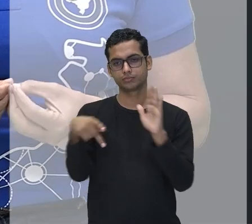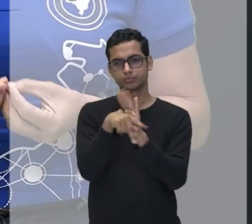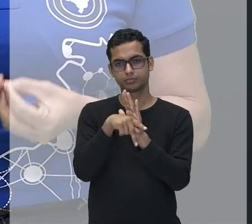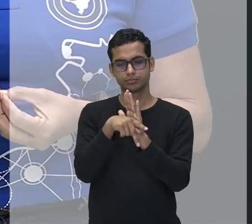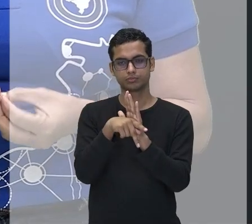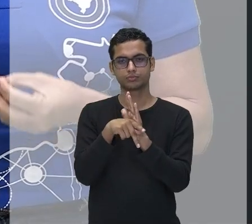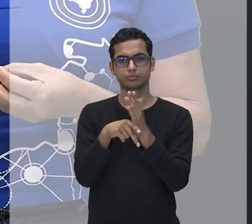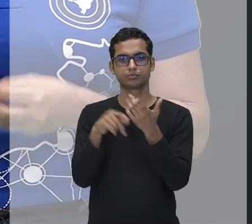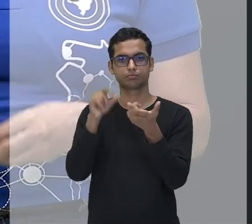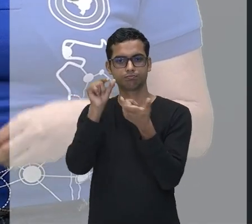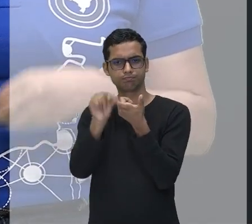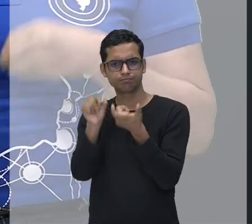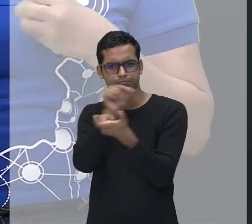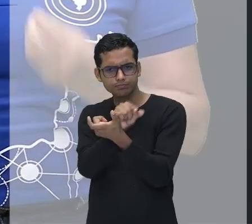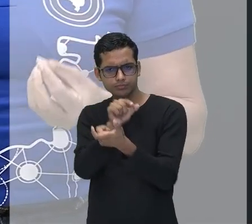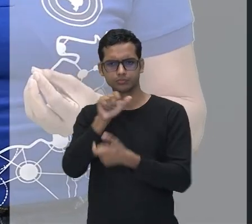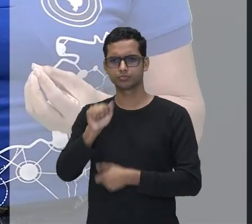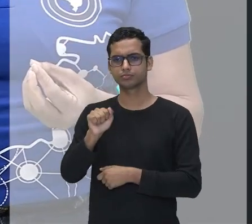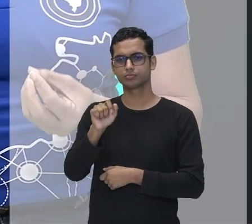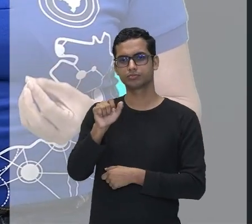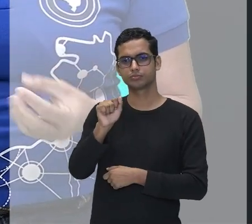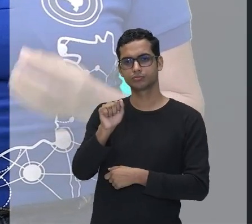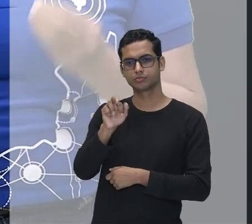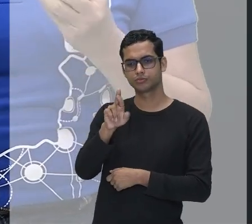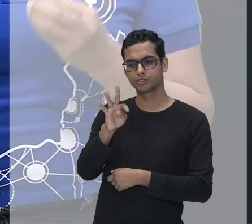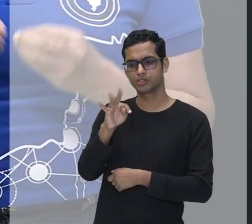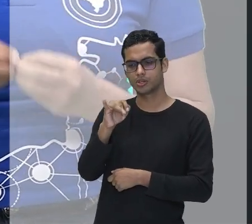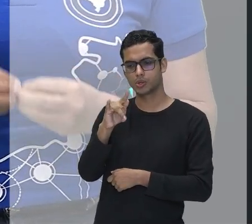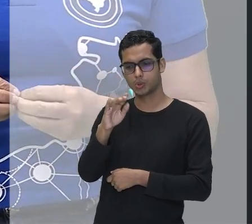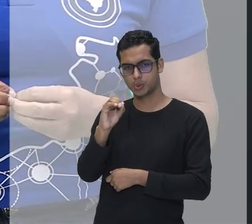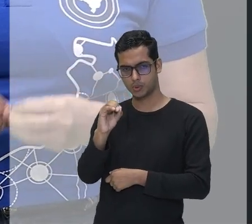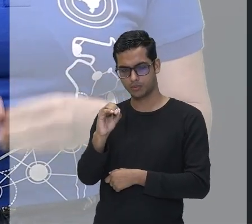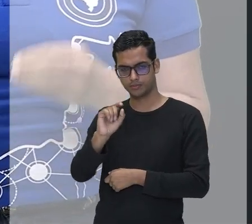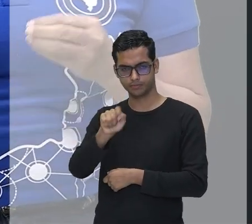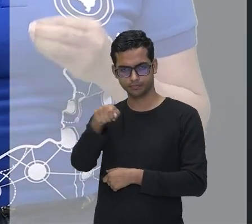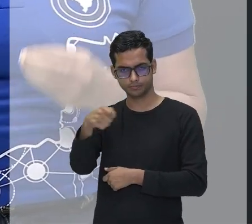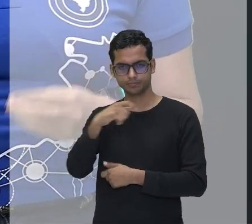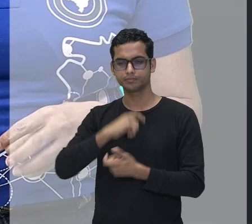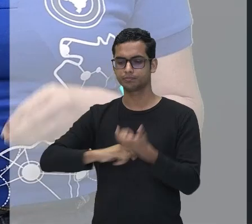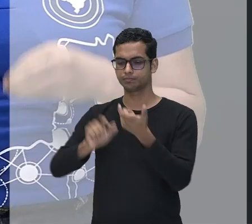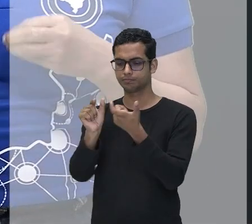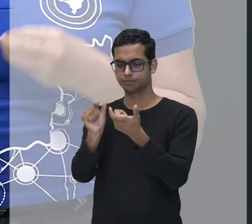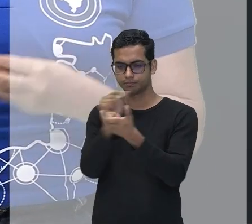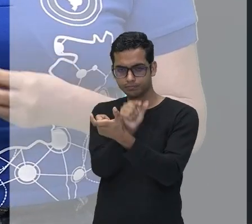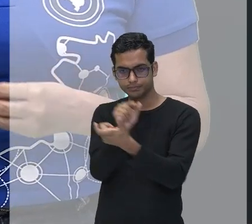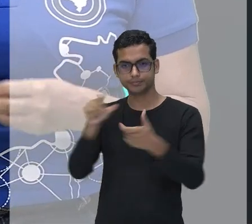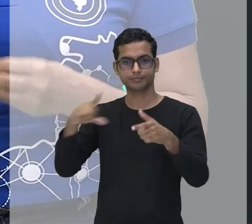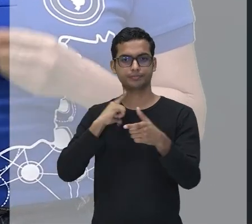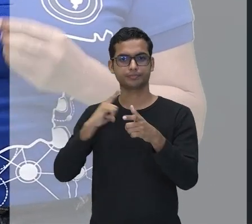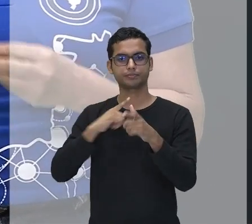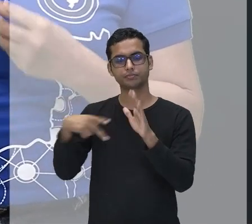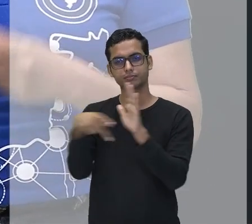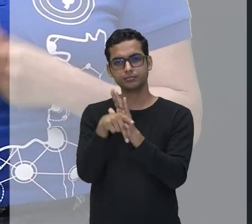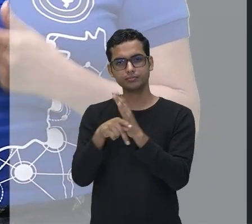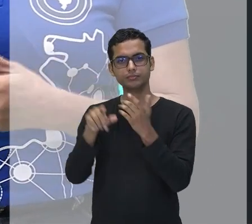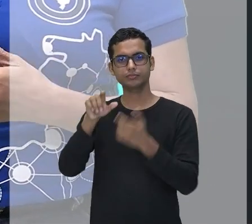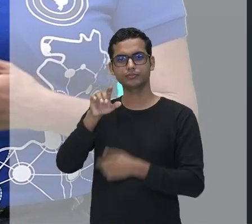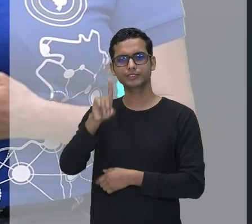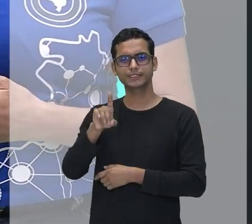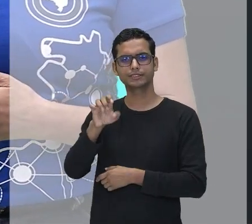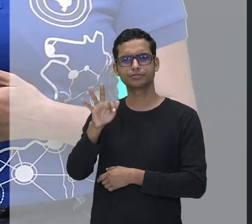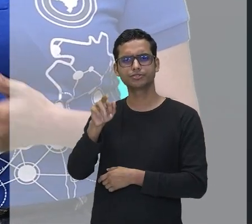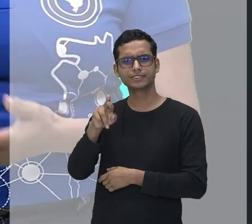determinar ou indeterminar, né? Nós temos os artigos definidos e os